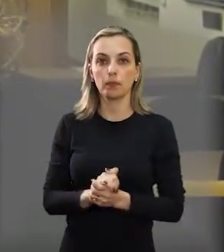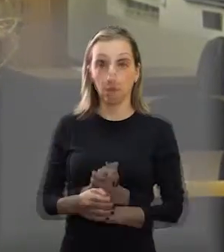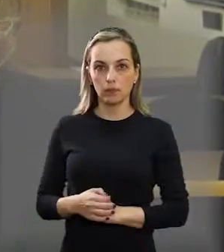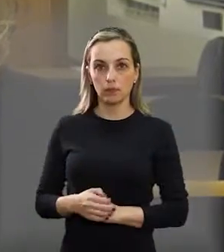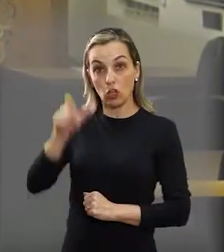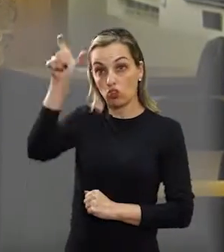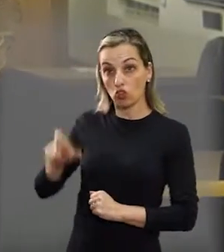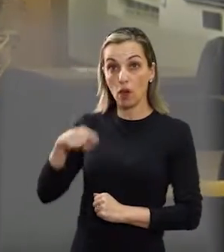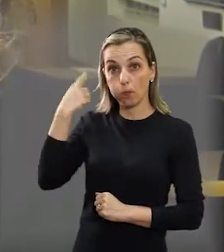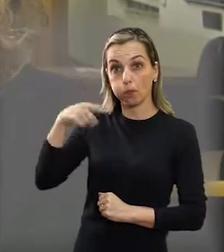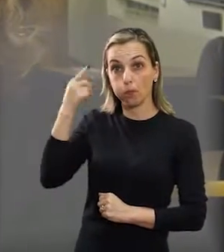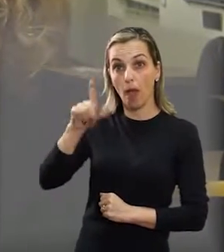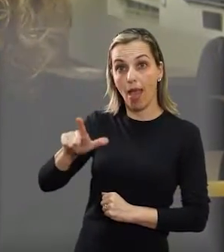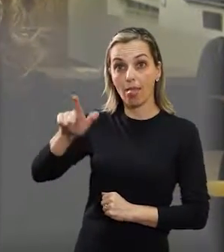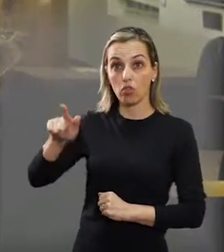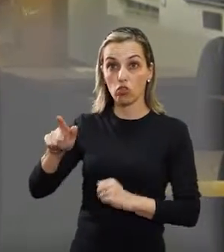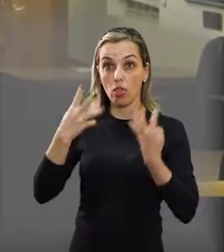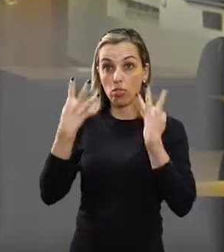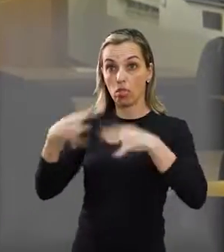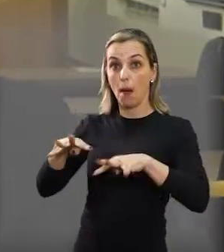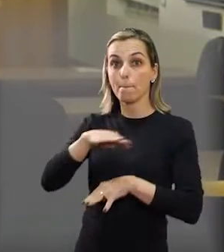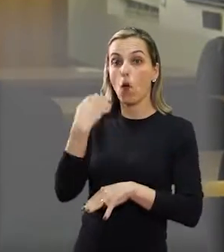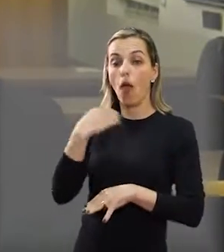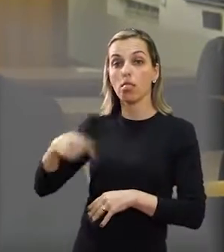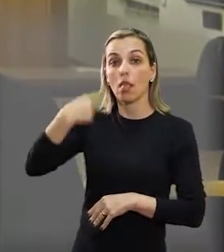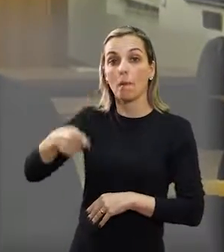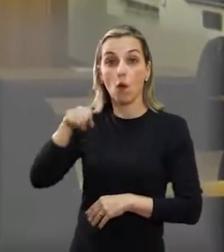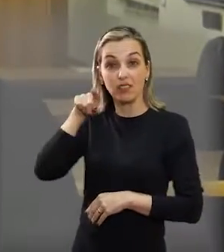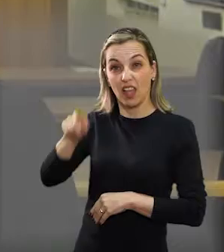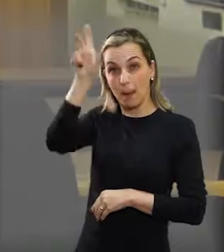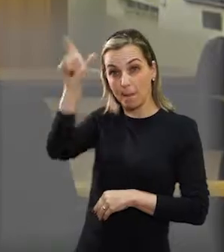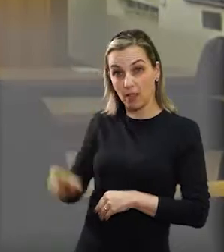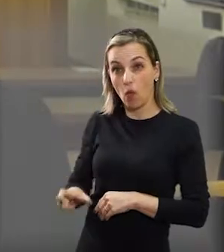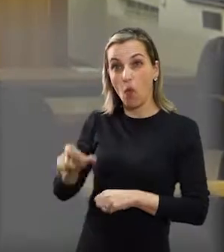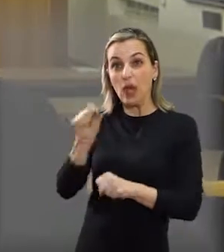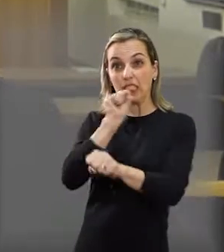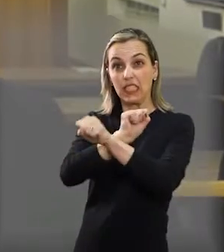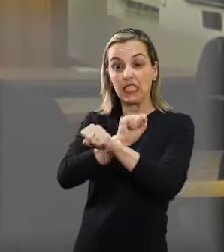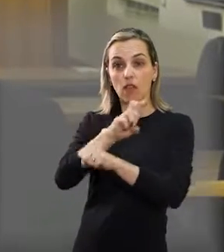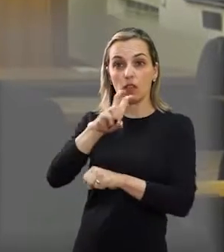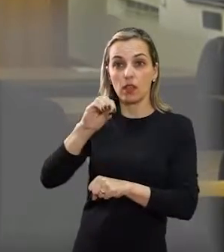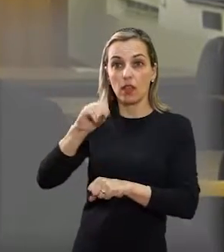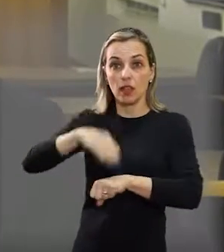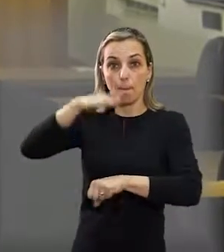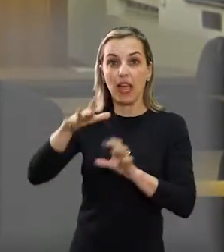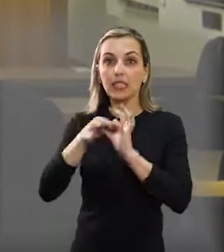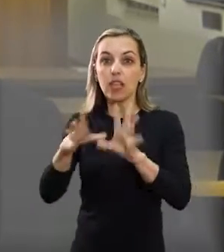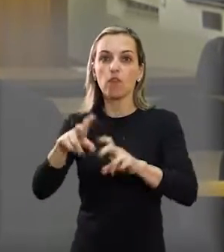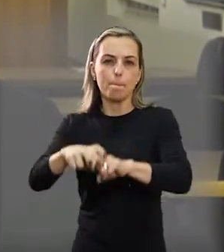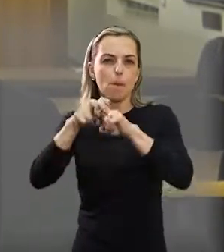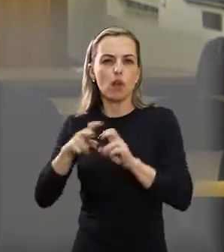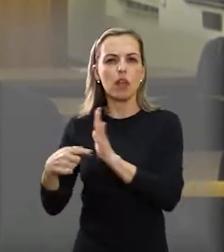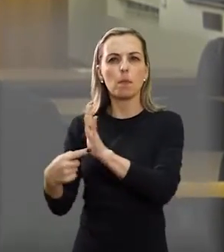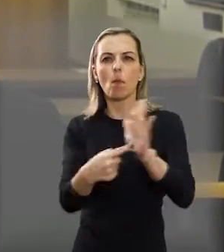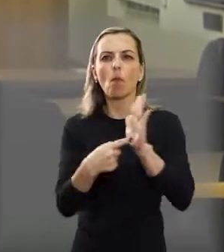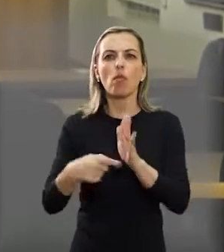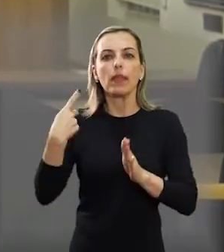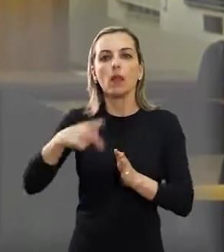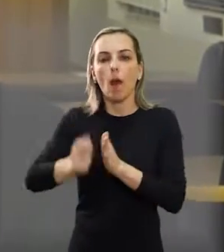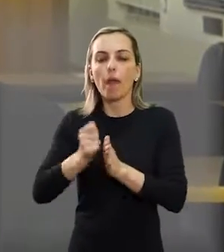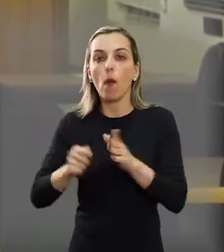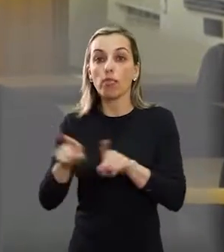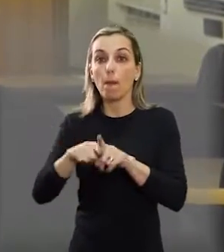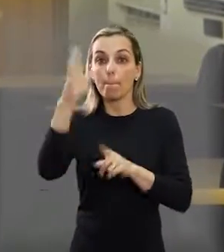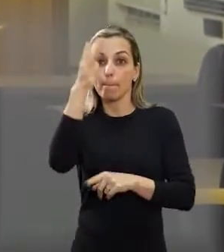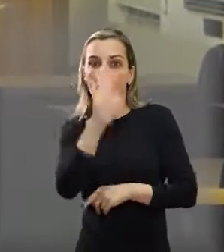Gama, que é um advogado reconhecido pós-mortem, depois de libertar mais de 500 pessoas escravizadas, é muito importante. Não só para Araraquara entender, mas para o